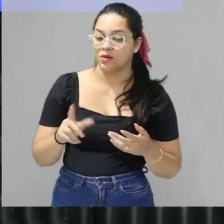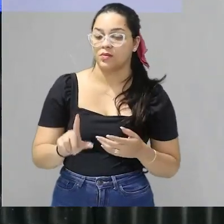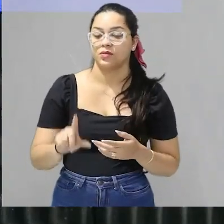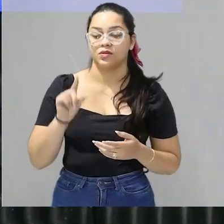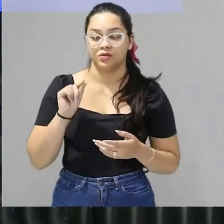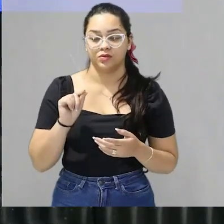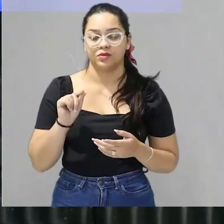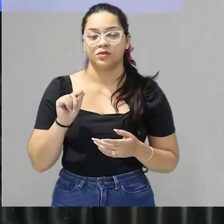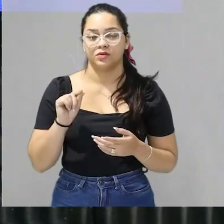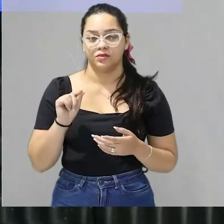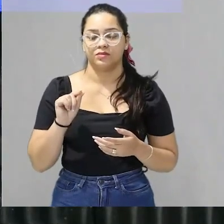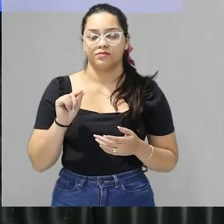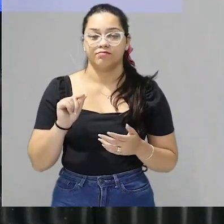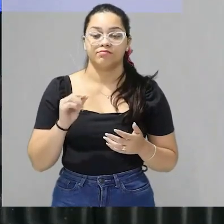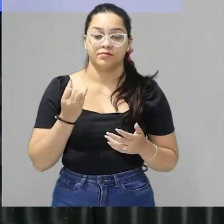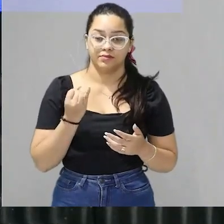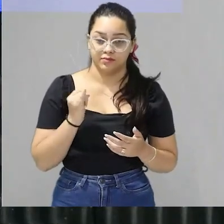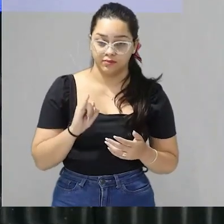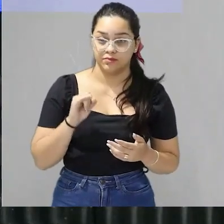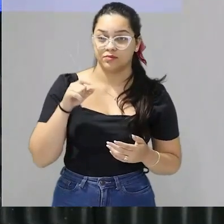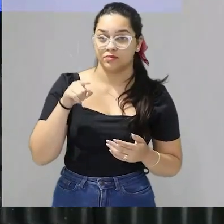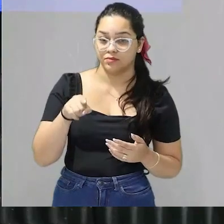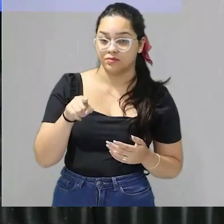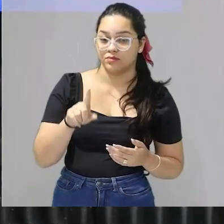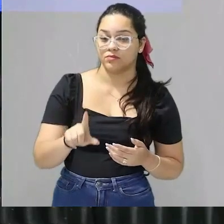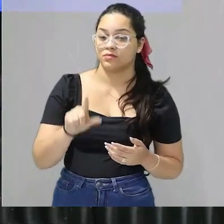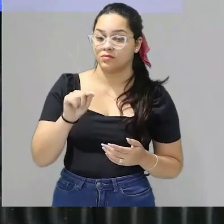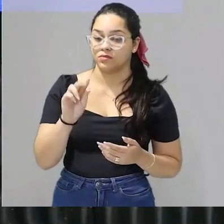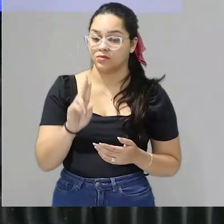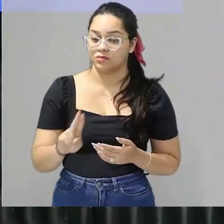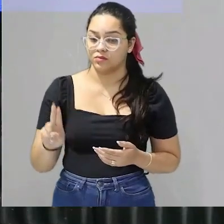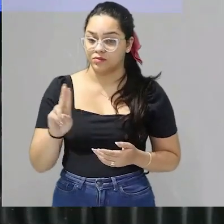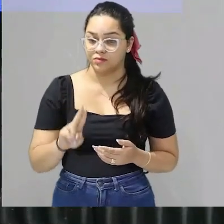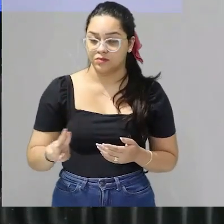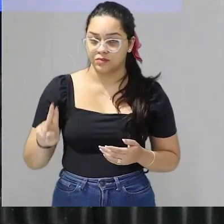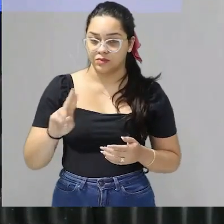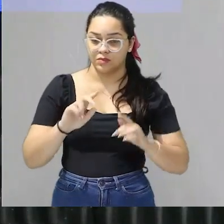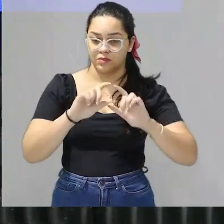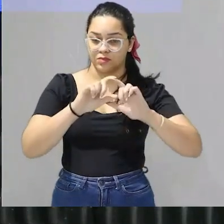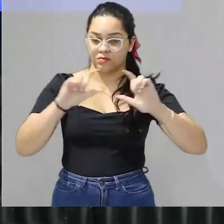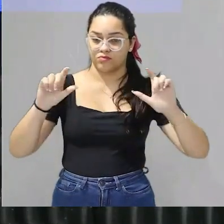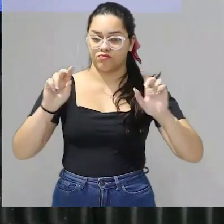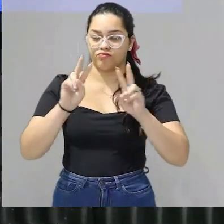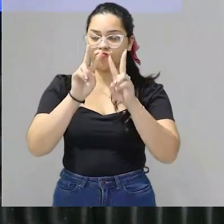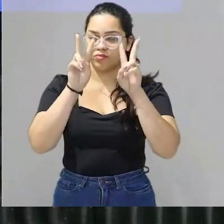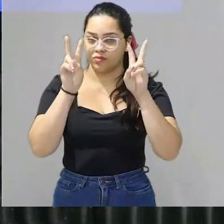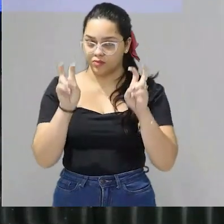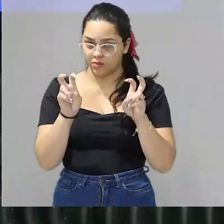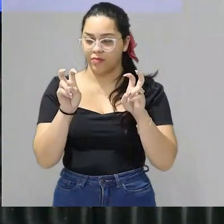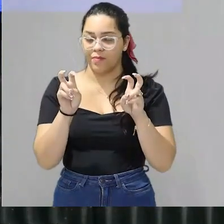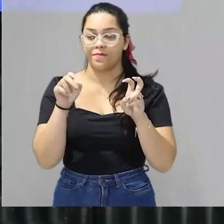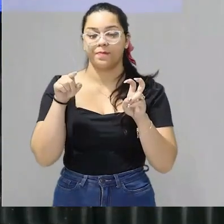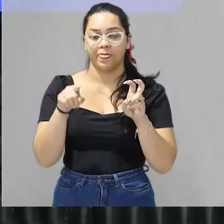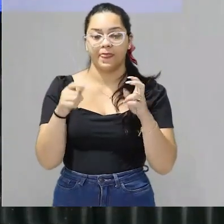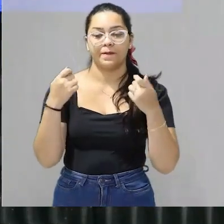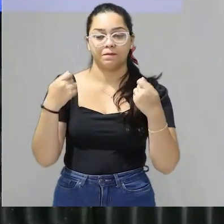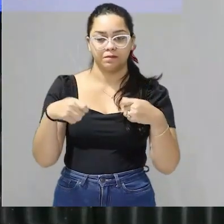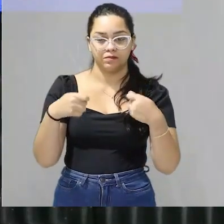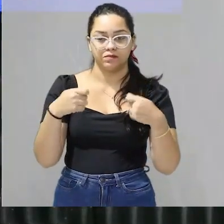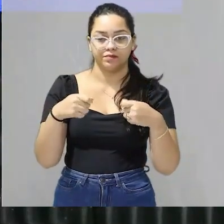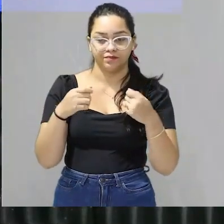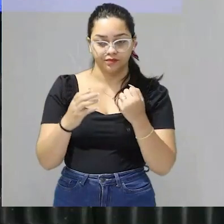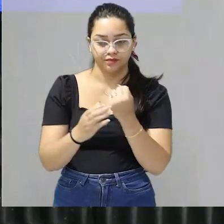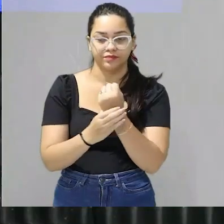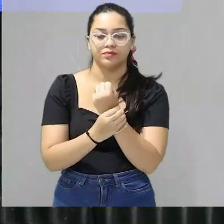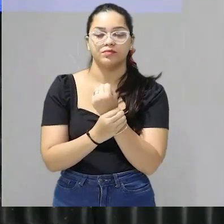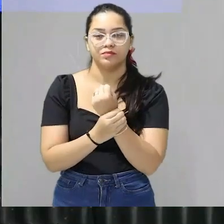decisão bem delicada se você optar por utilizar o título por colocar um título você tem que ter bastante